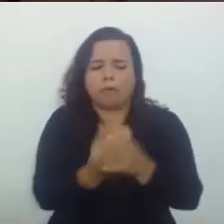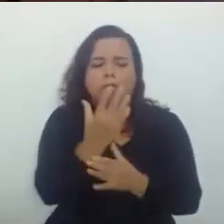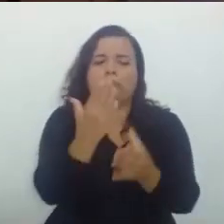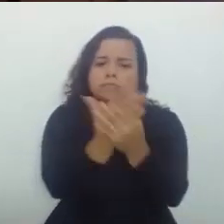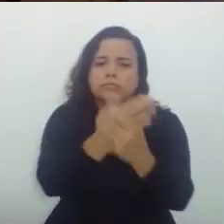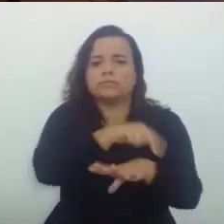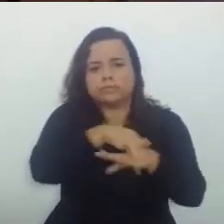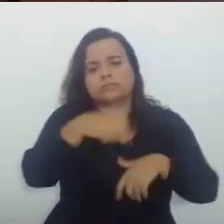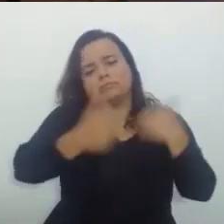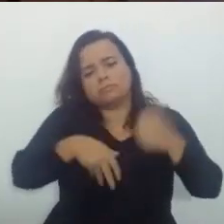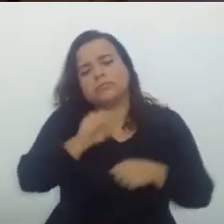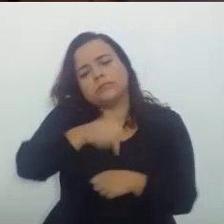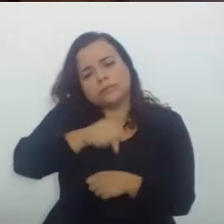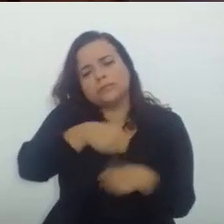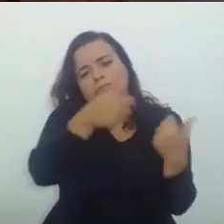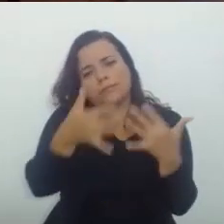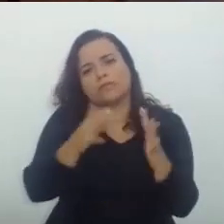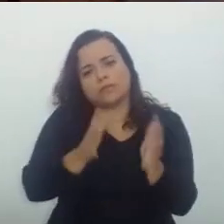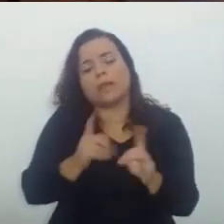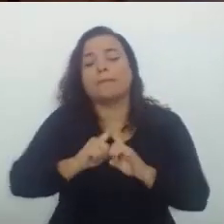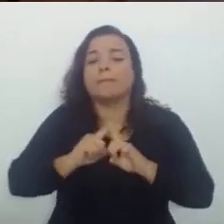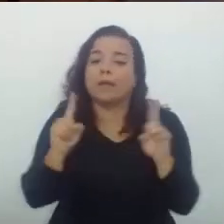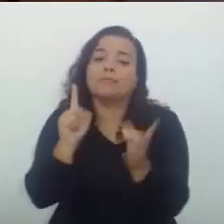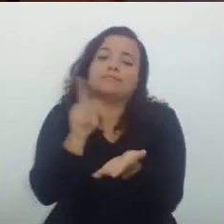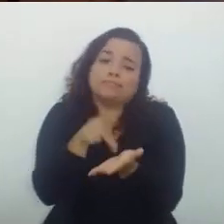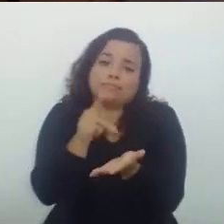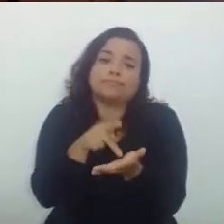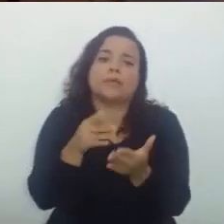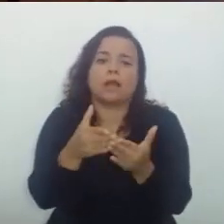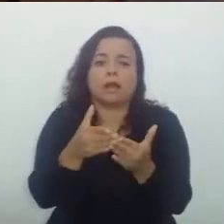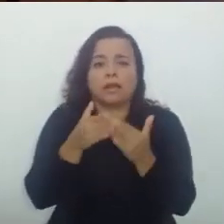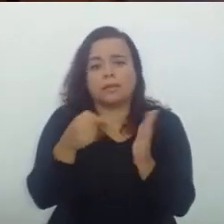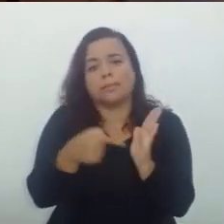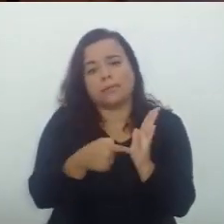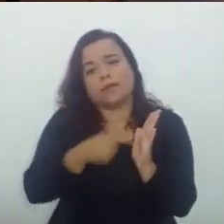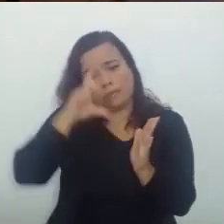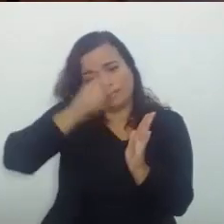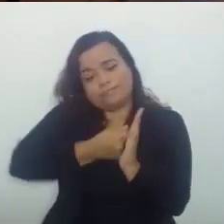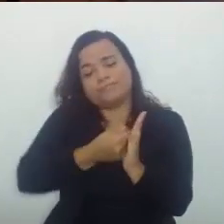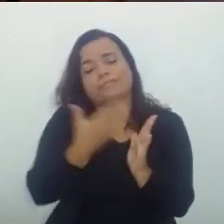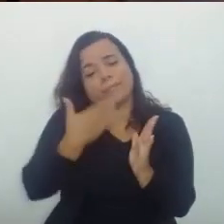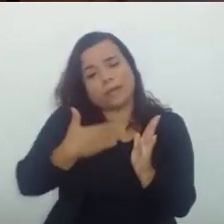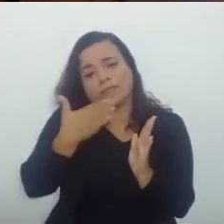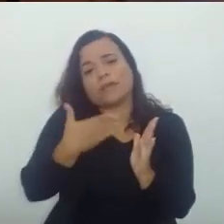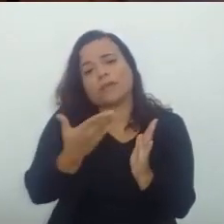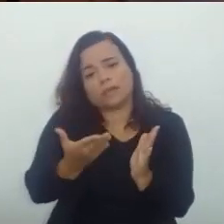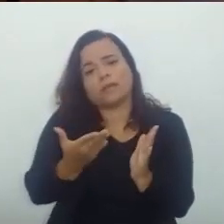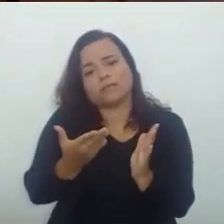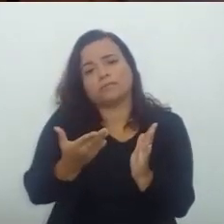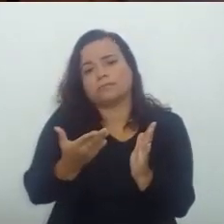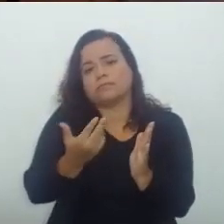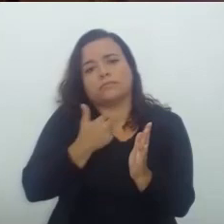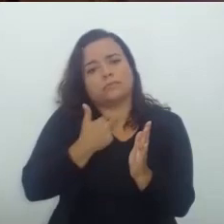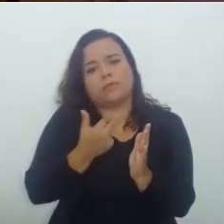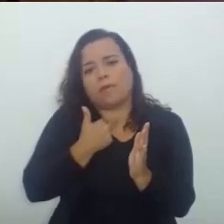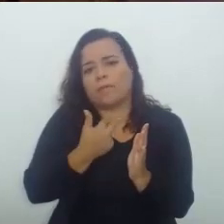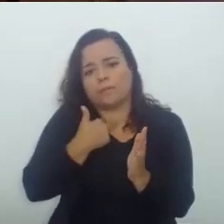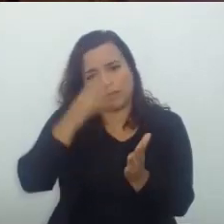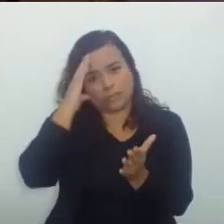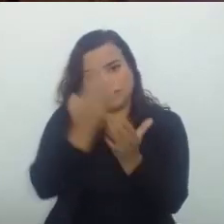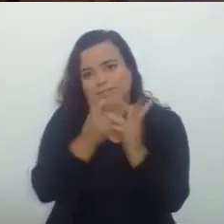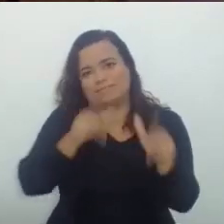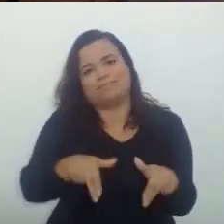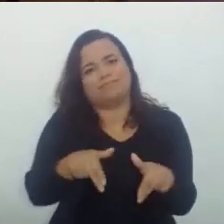Ressaltado Mas realmente Eliminar Como decisão Precária Que é Não deveria Gerar Esse nível De confiança